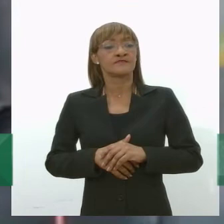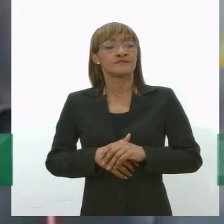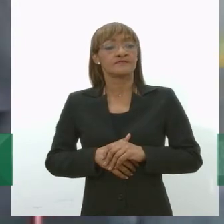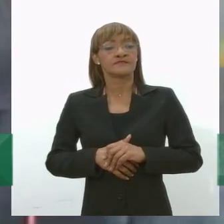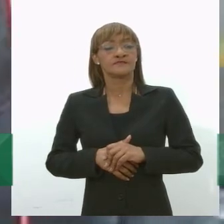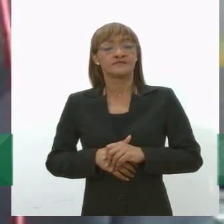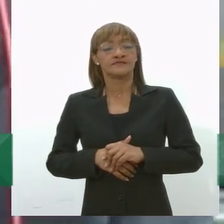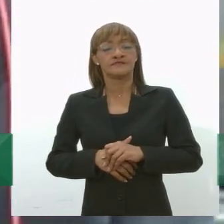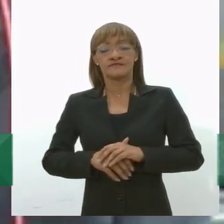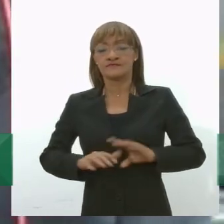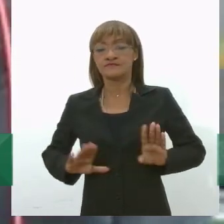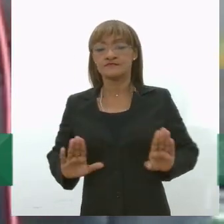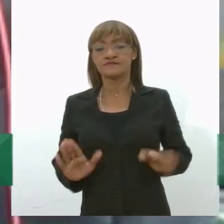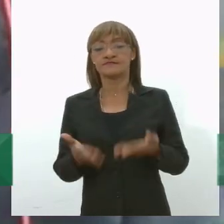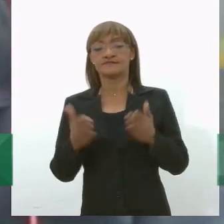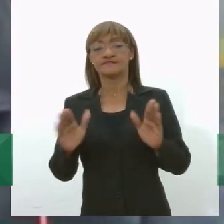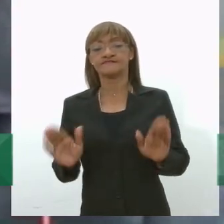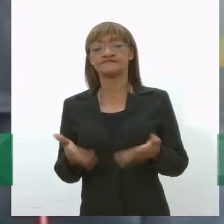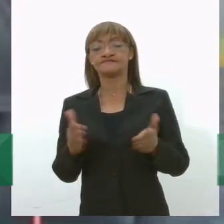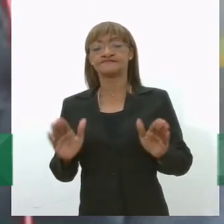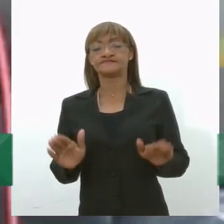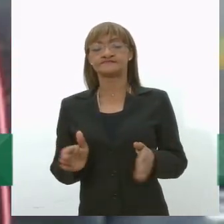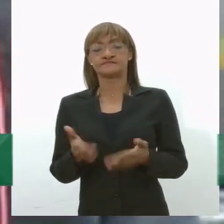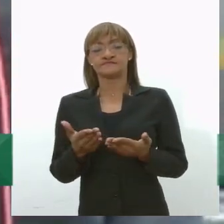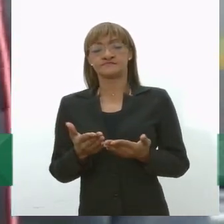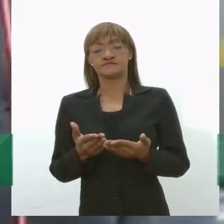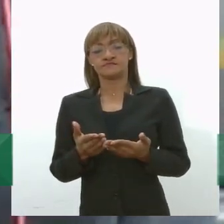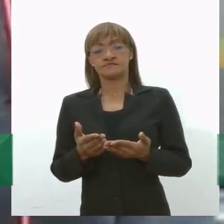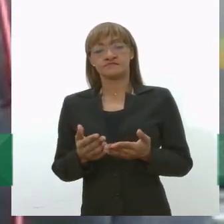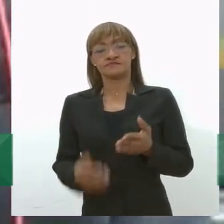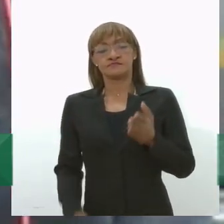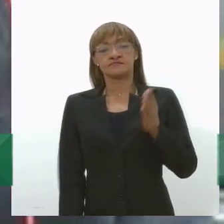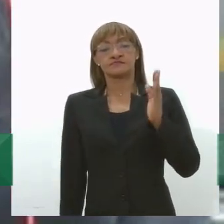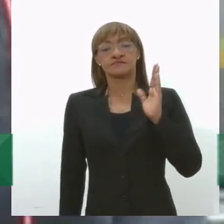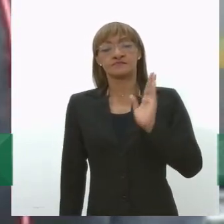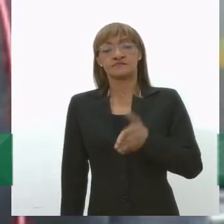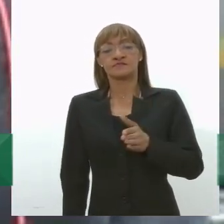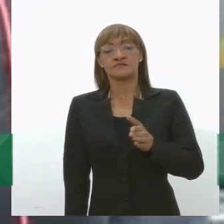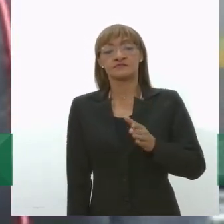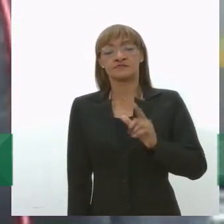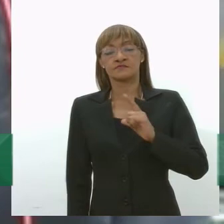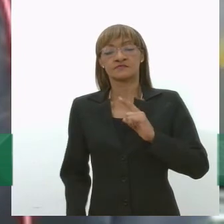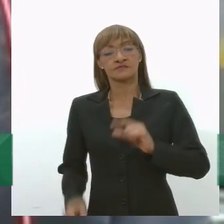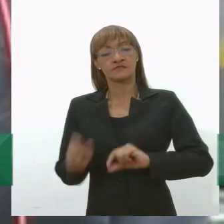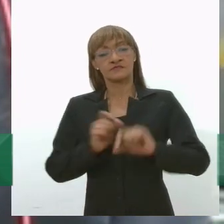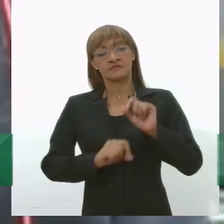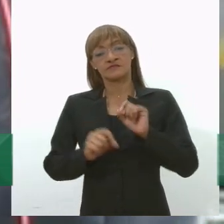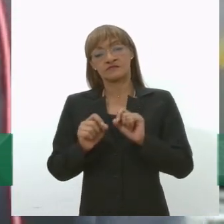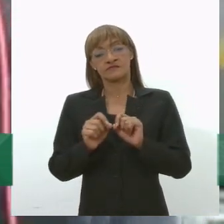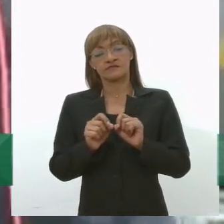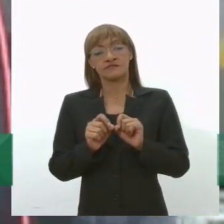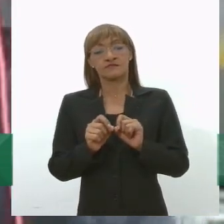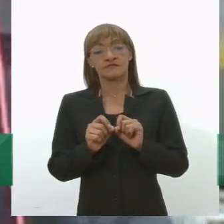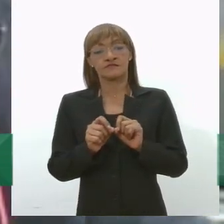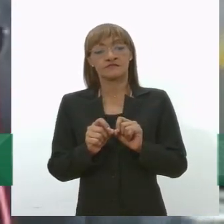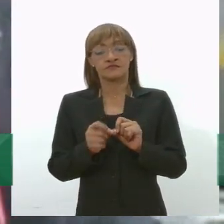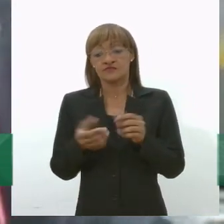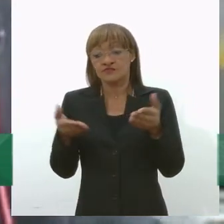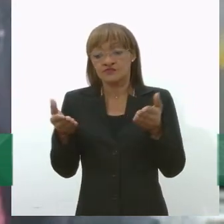incentivando dessa forma a produção de biometano a partir de um potencial que já existe